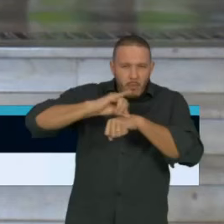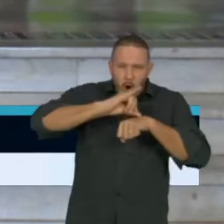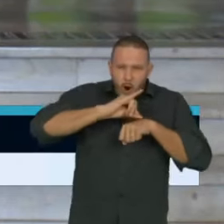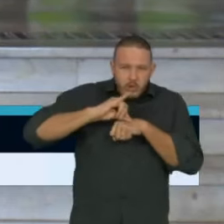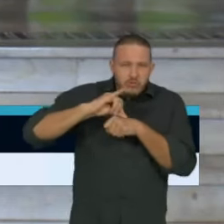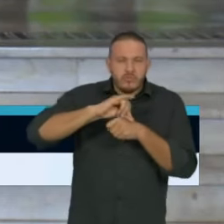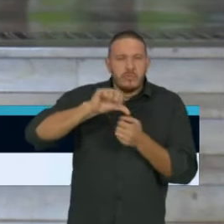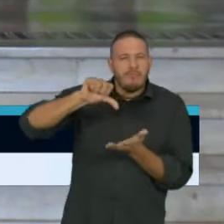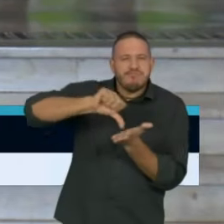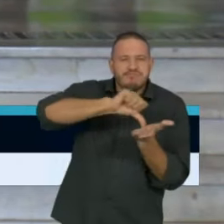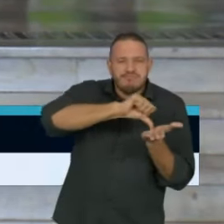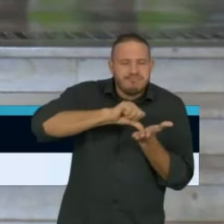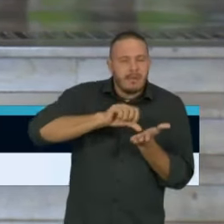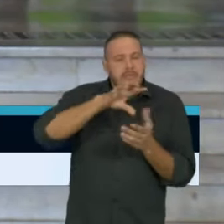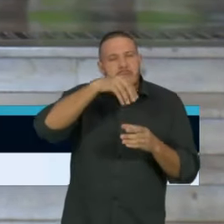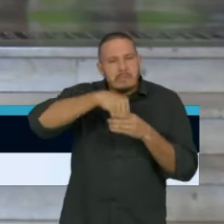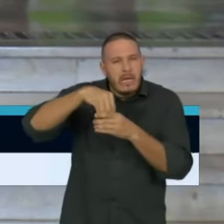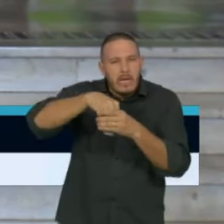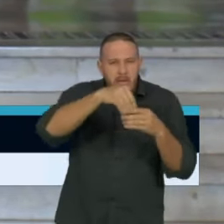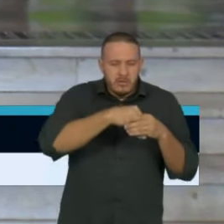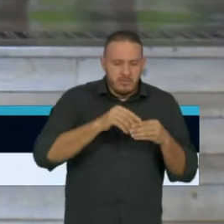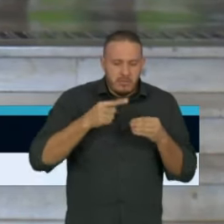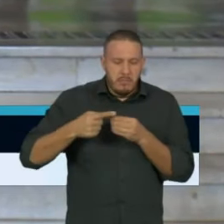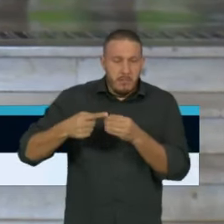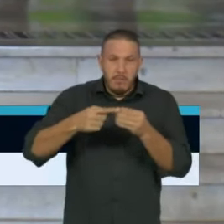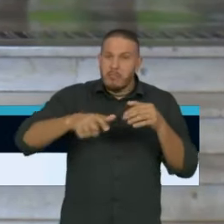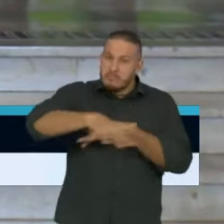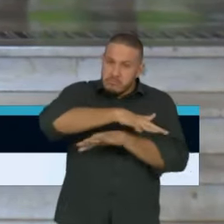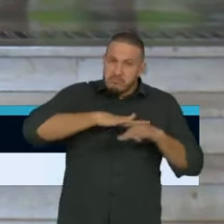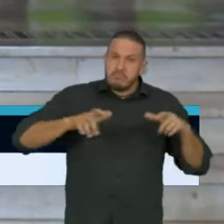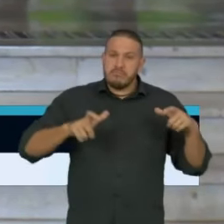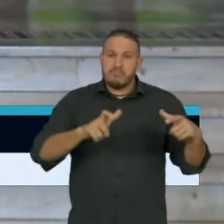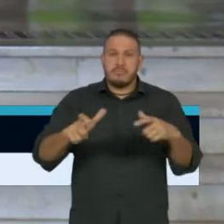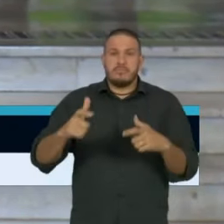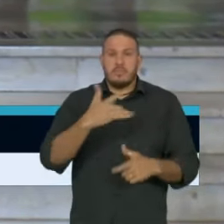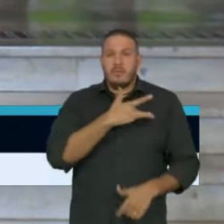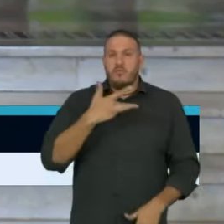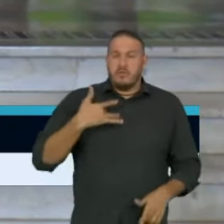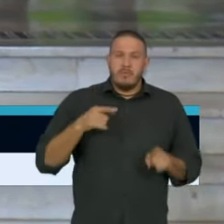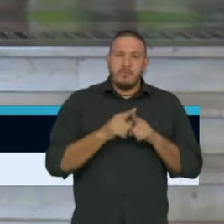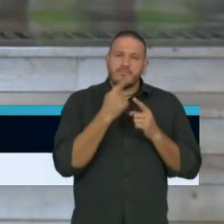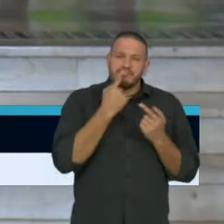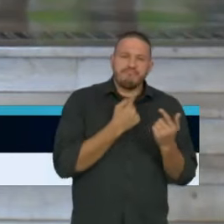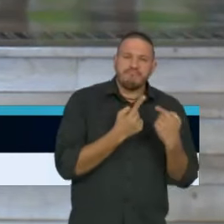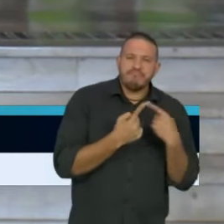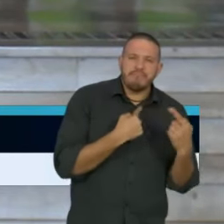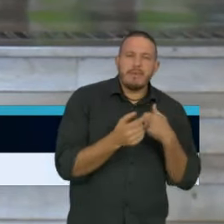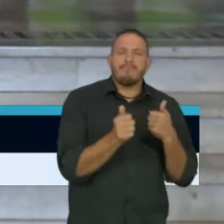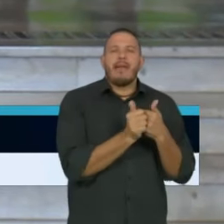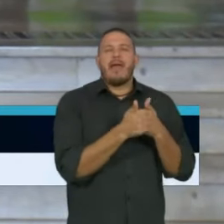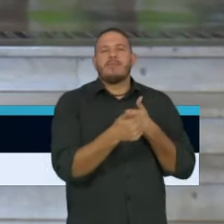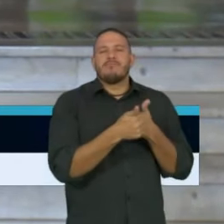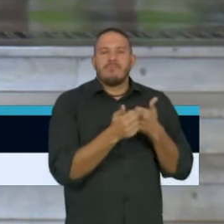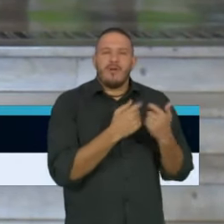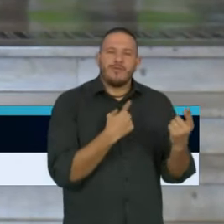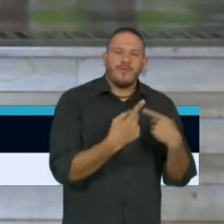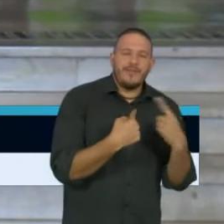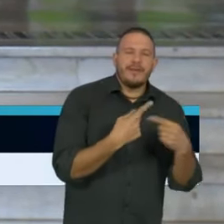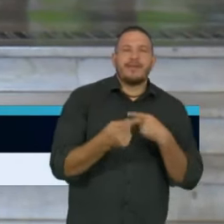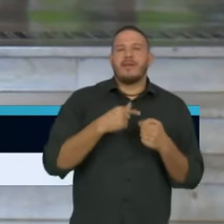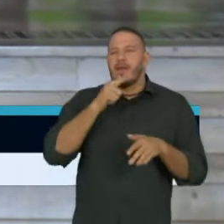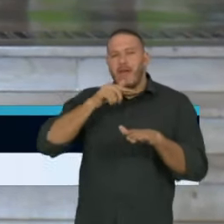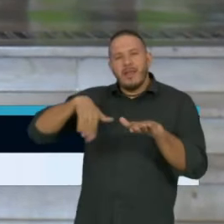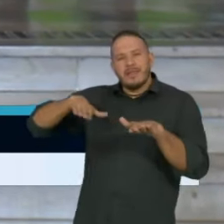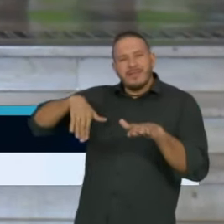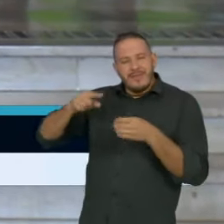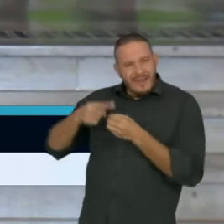nossas regionais de saúde também. E acompanham as rodovias, o litoral, enfim, e estão assim distribuídos. E